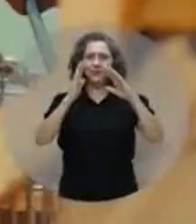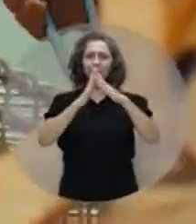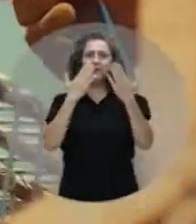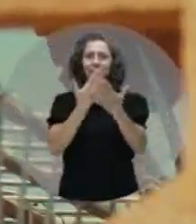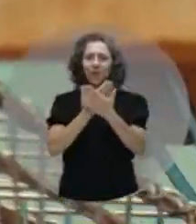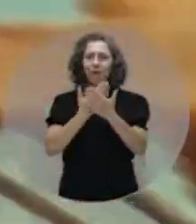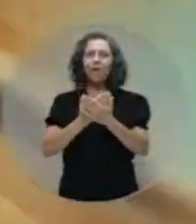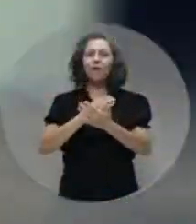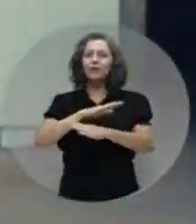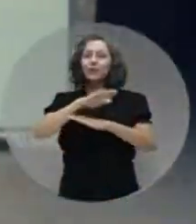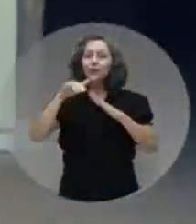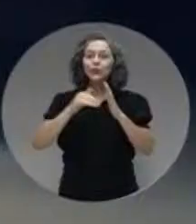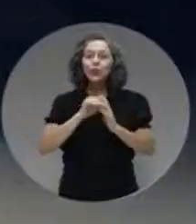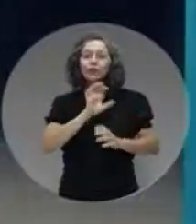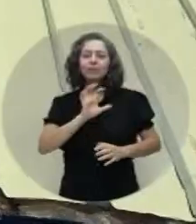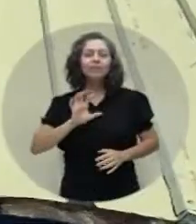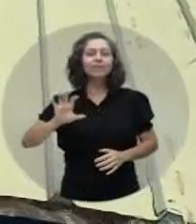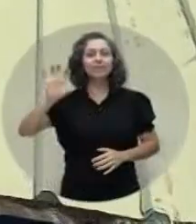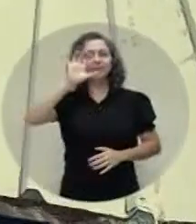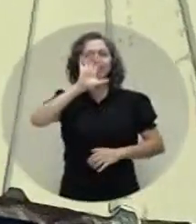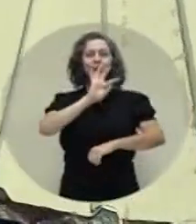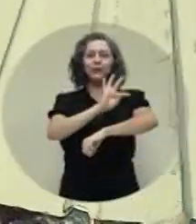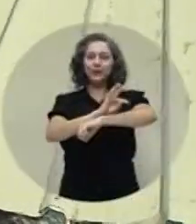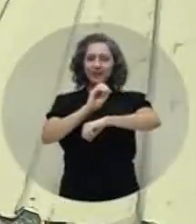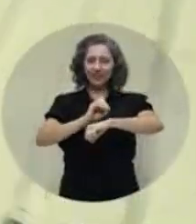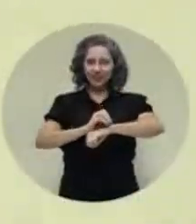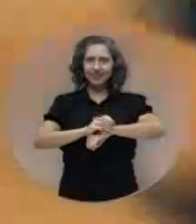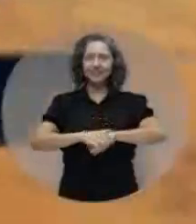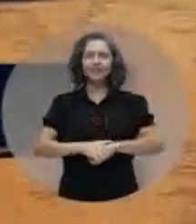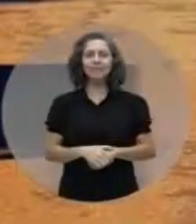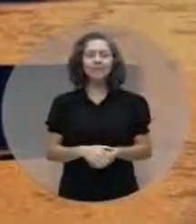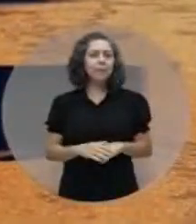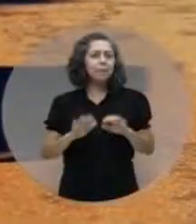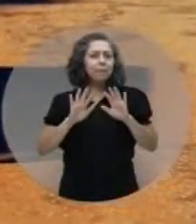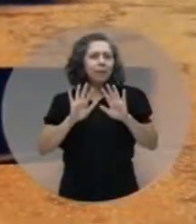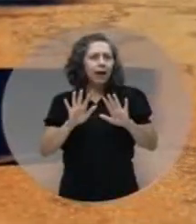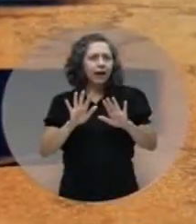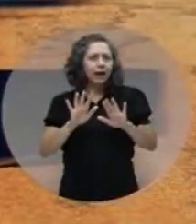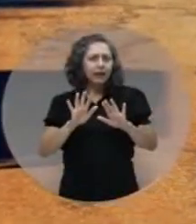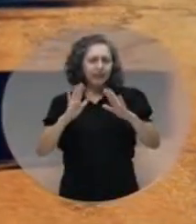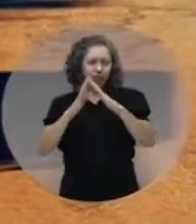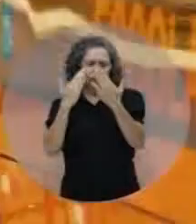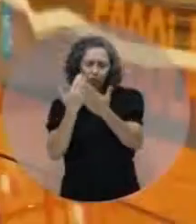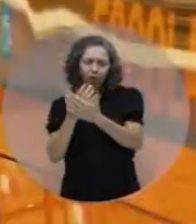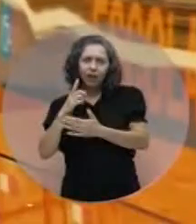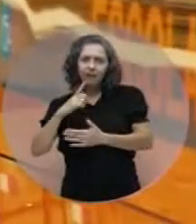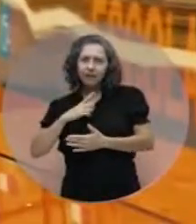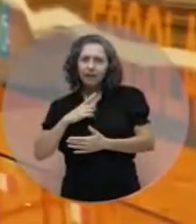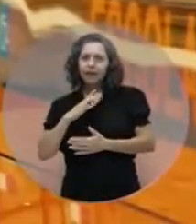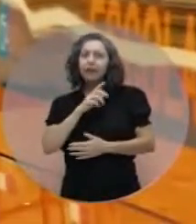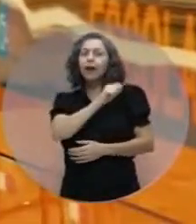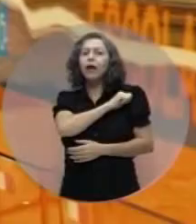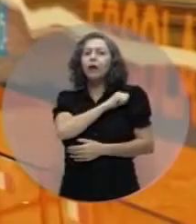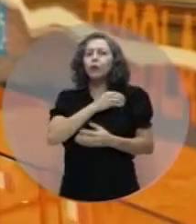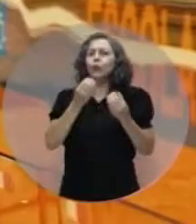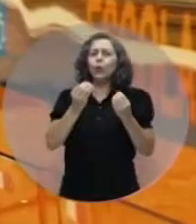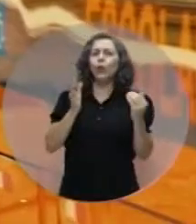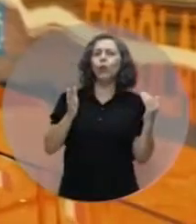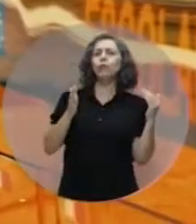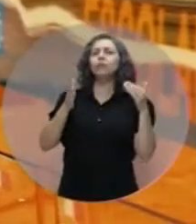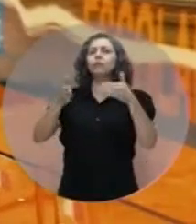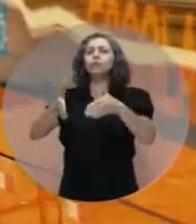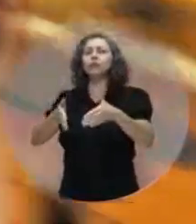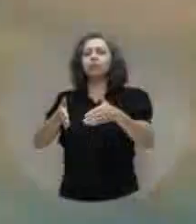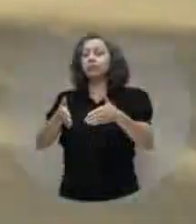de escolas em todas as regiões do estado. De nada adianta construir escolas se os estudantes não tiverem como